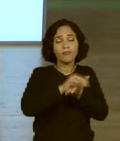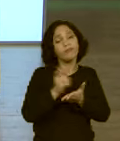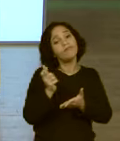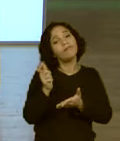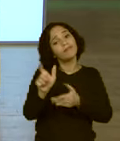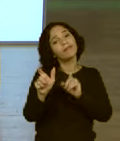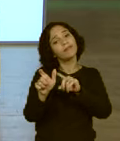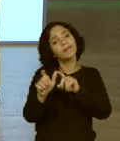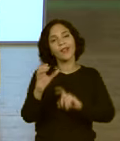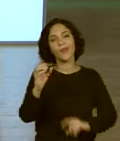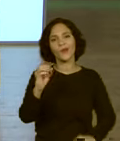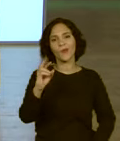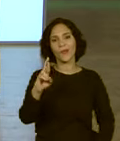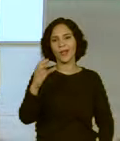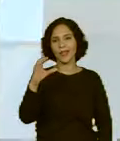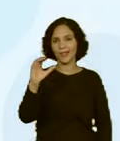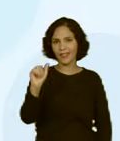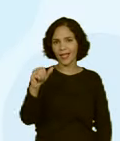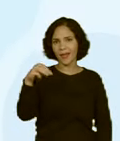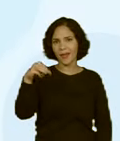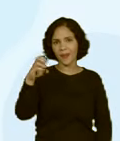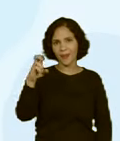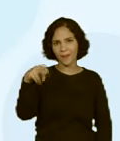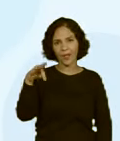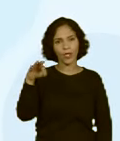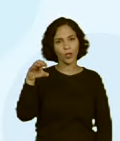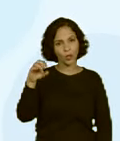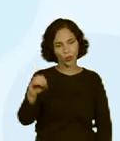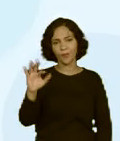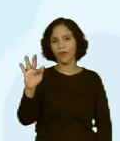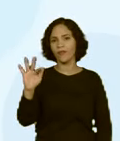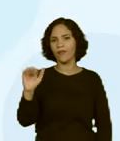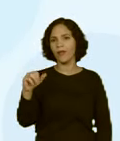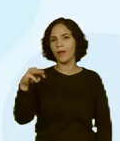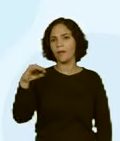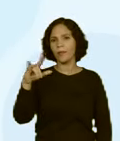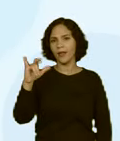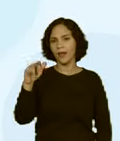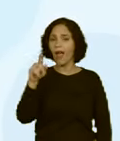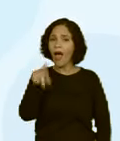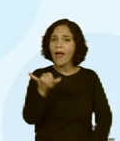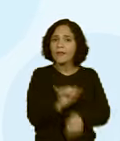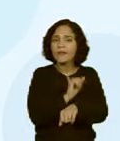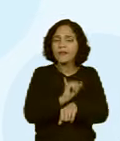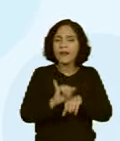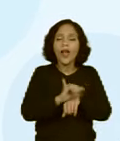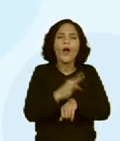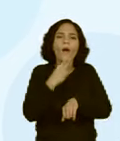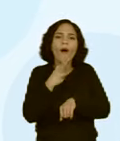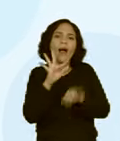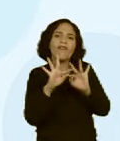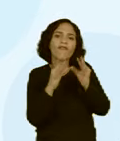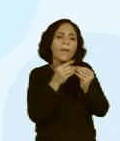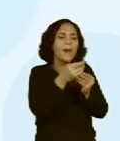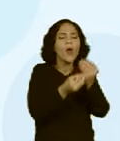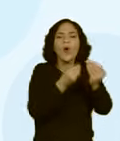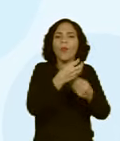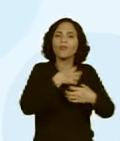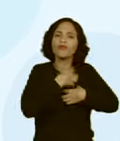de orçamento familiar. É uma ferramenta que a gente utiliza para conhecer e organizar melhor as contas da família.